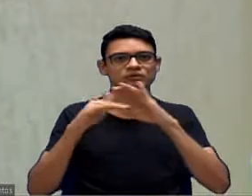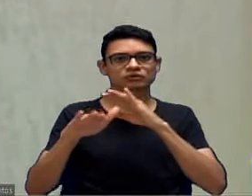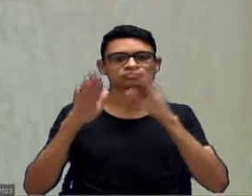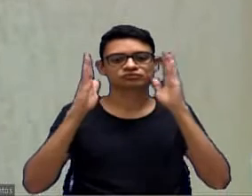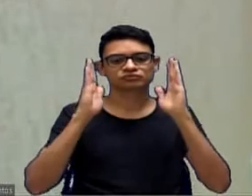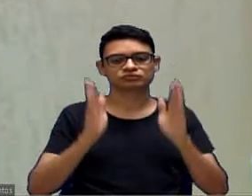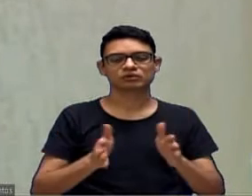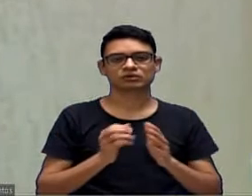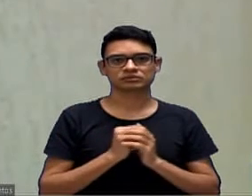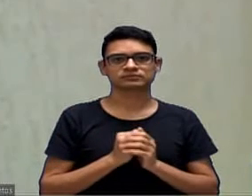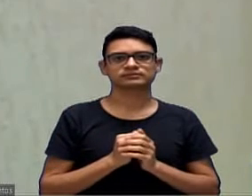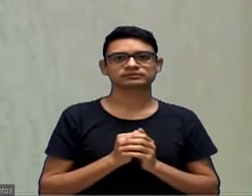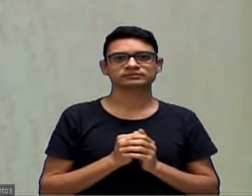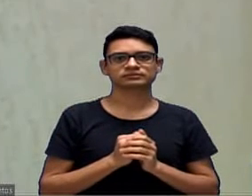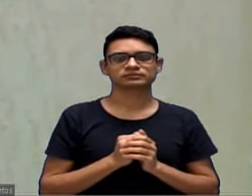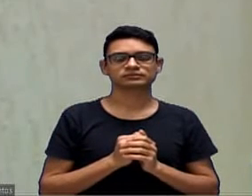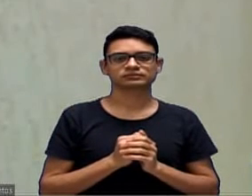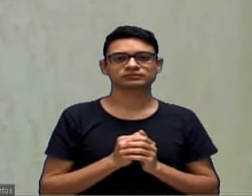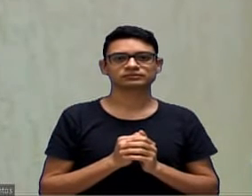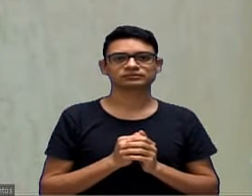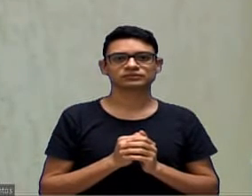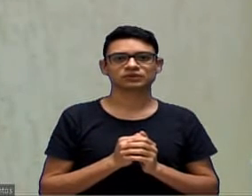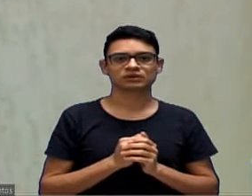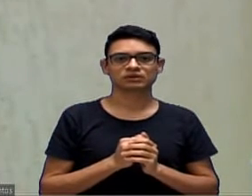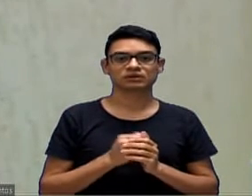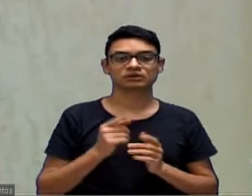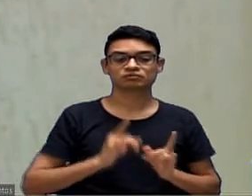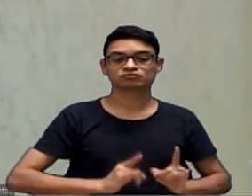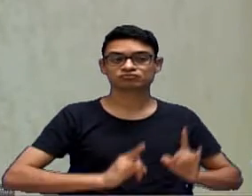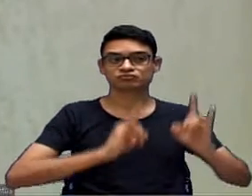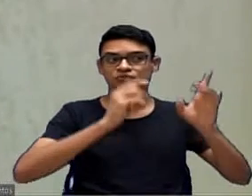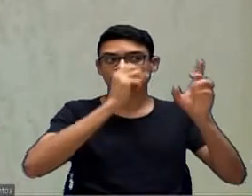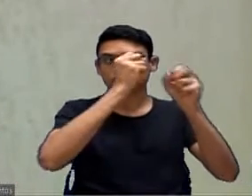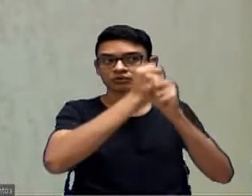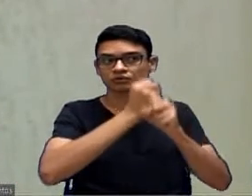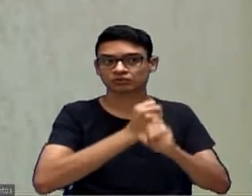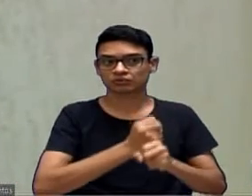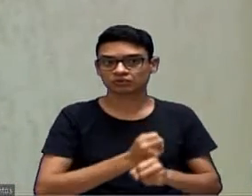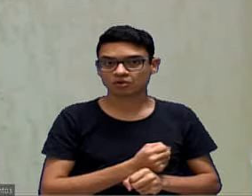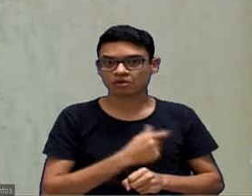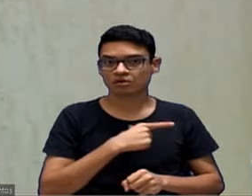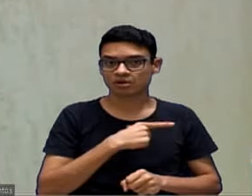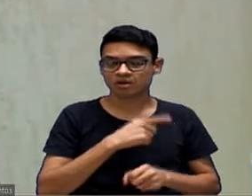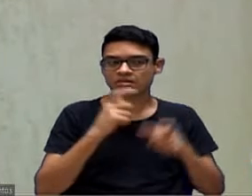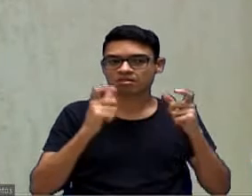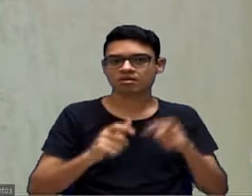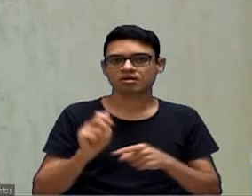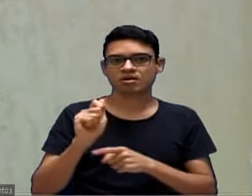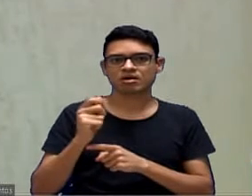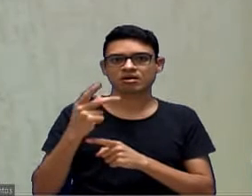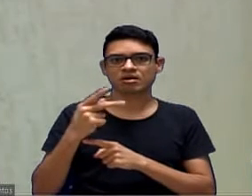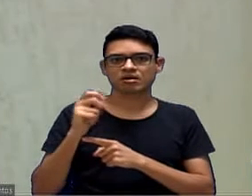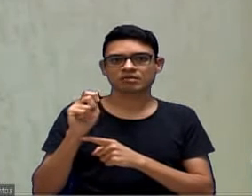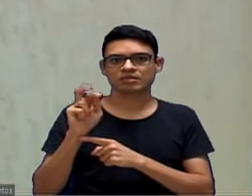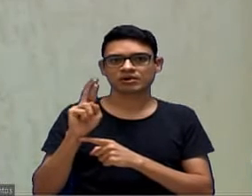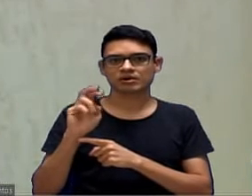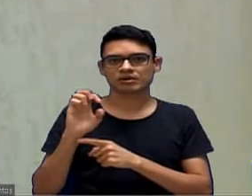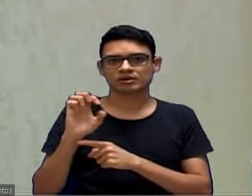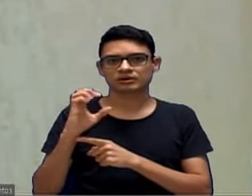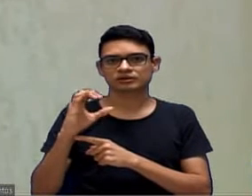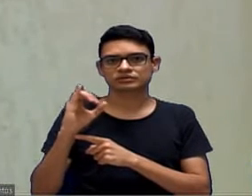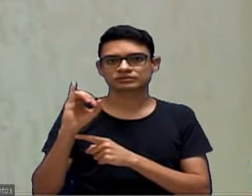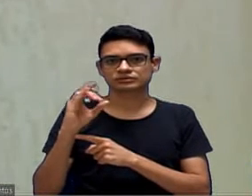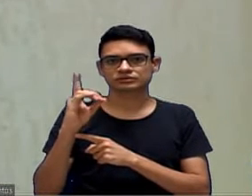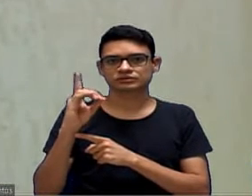abriram aqueles empreendimentos lá na Aparecidinha? Se não me falha a memória, talvez eu não